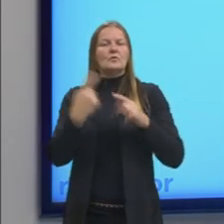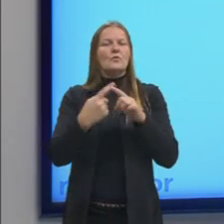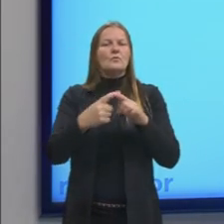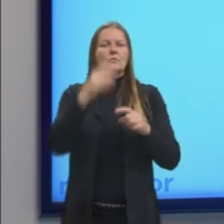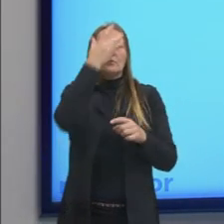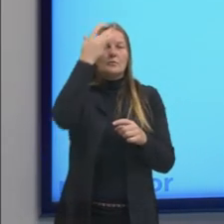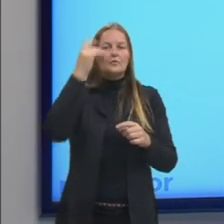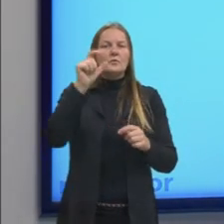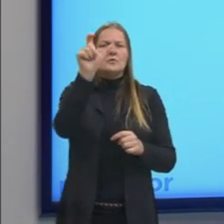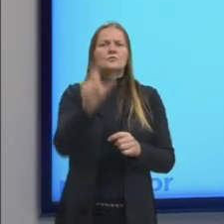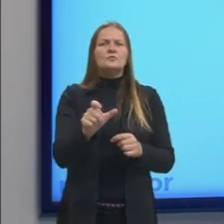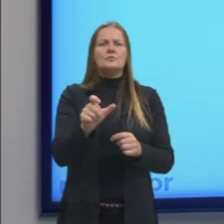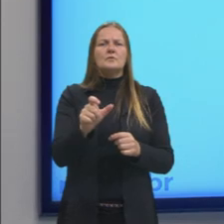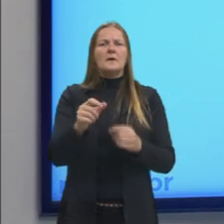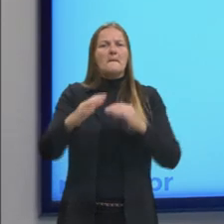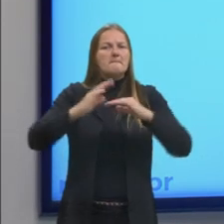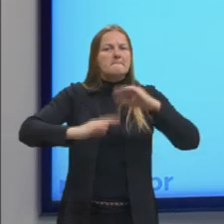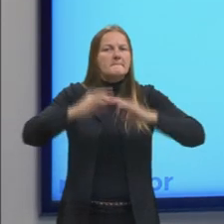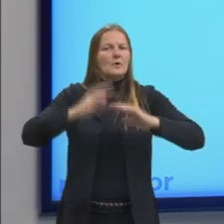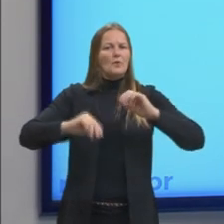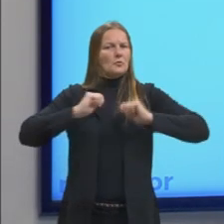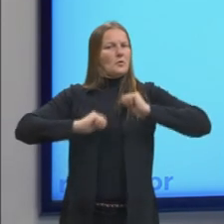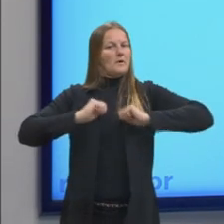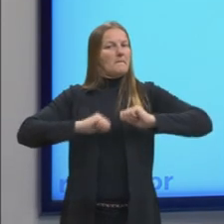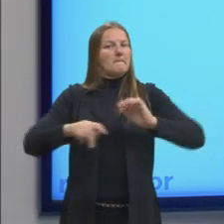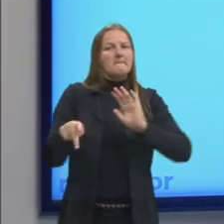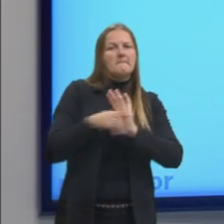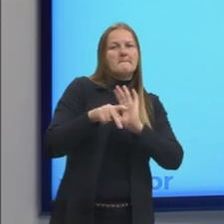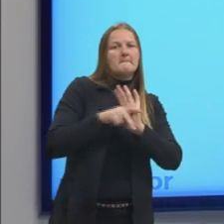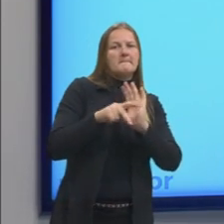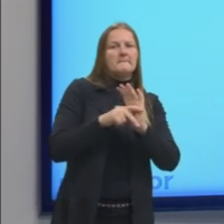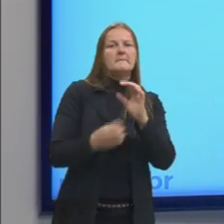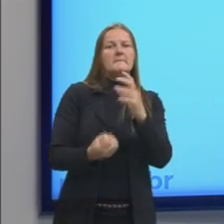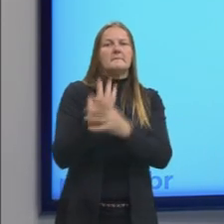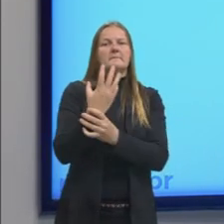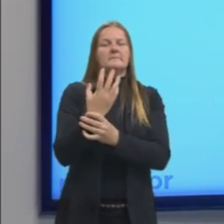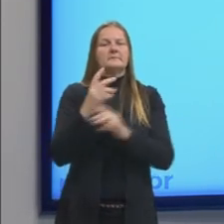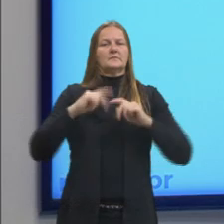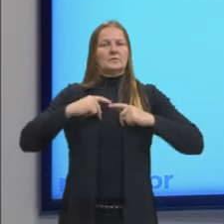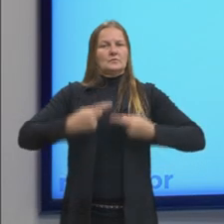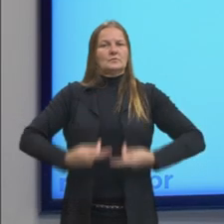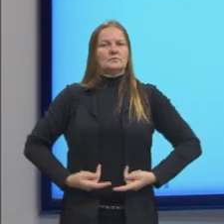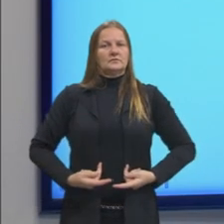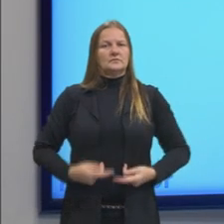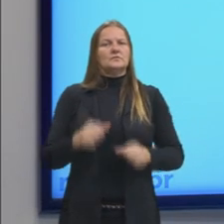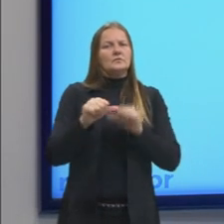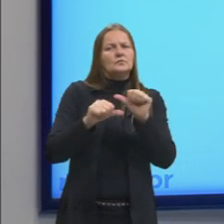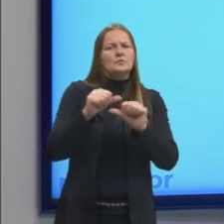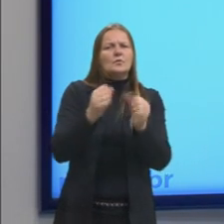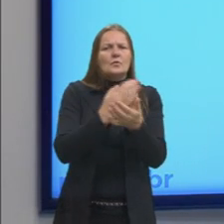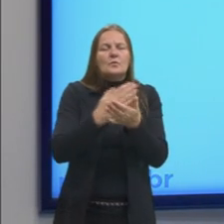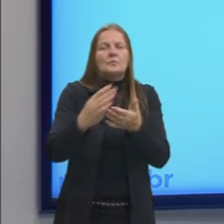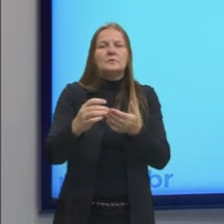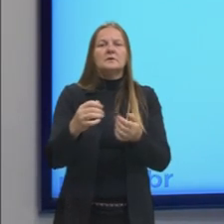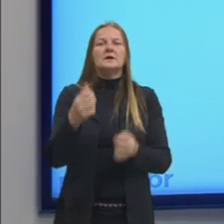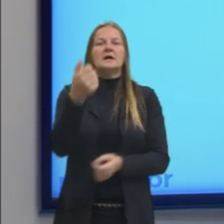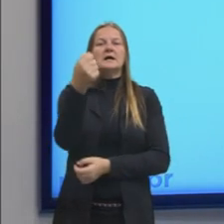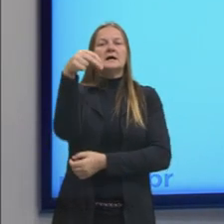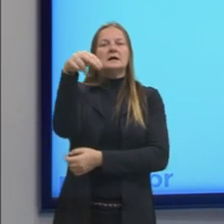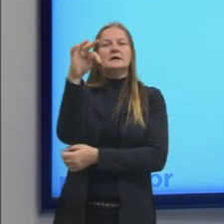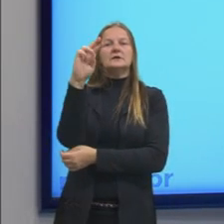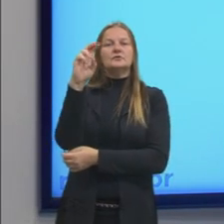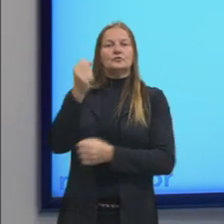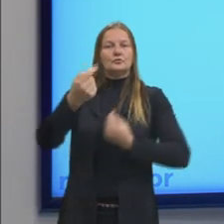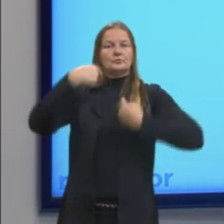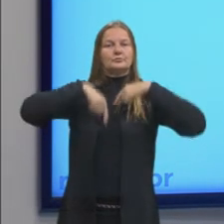humano passa a ser ator das suas decisões. O humanismo, agora, passa a ser para o antropocentrismo, não